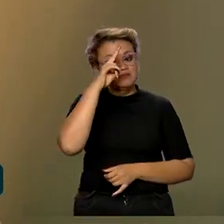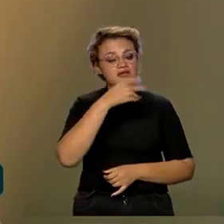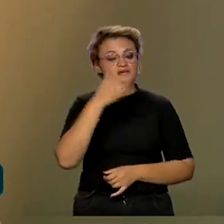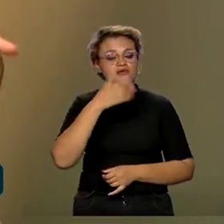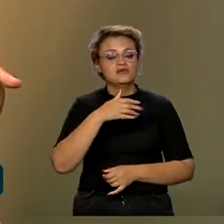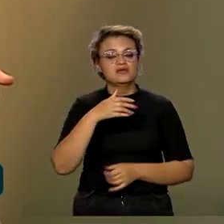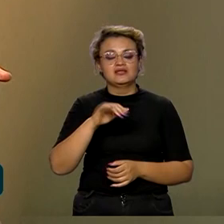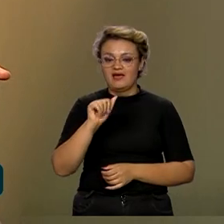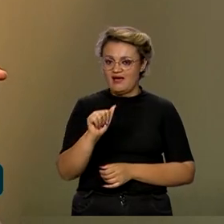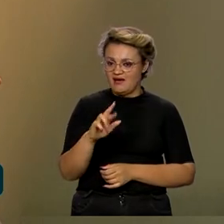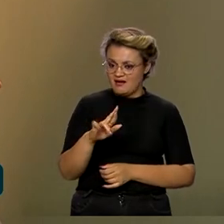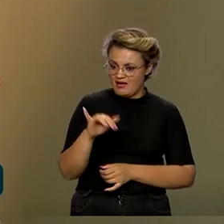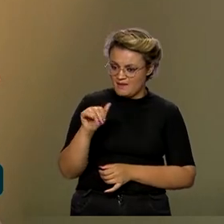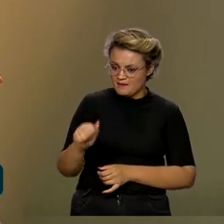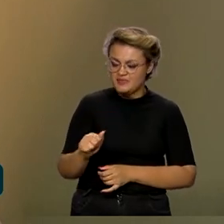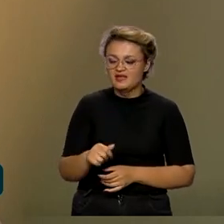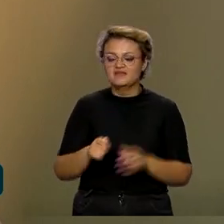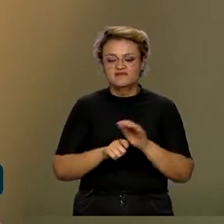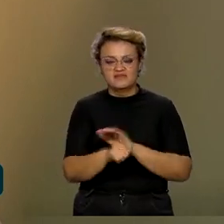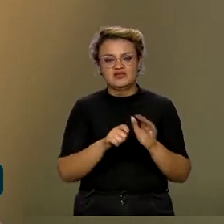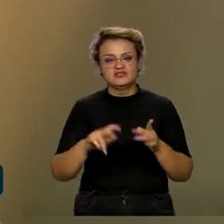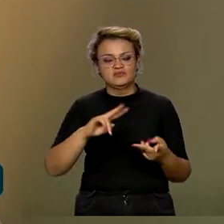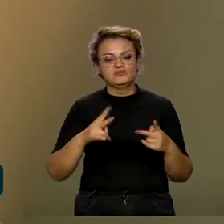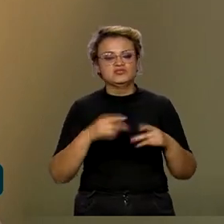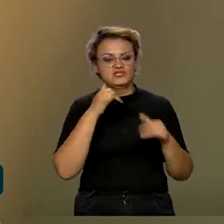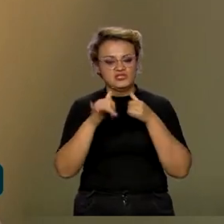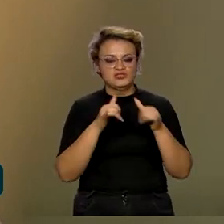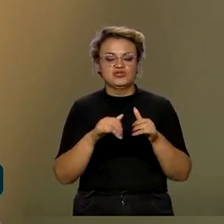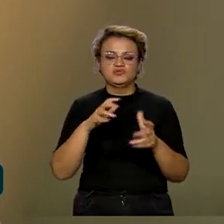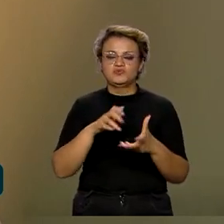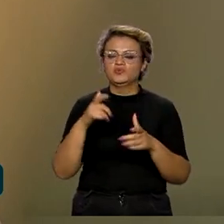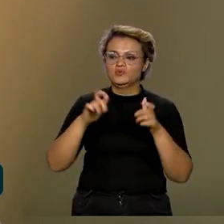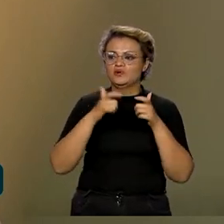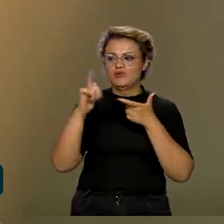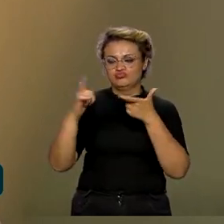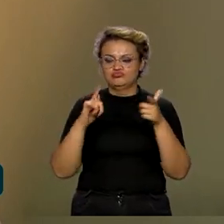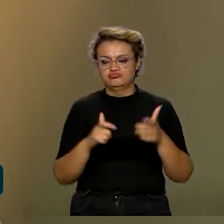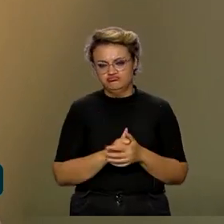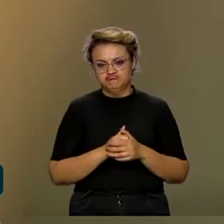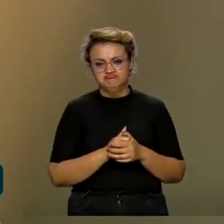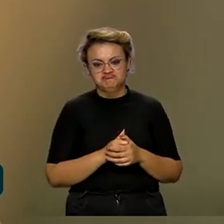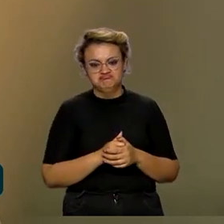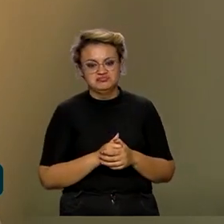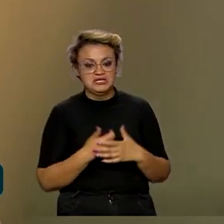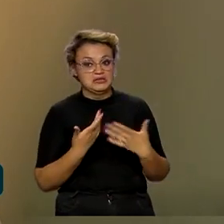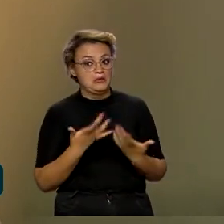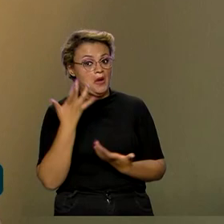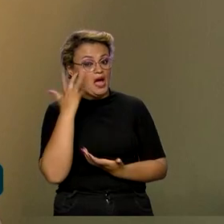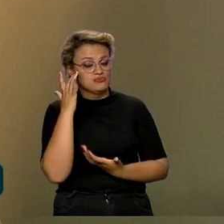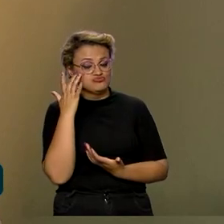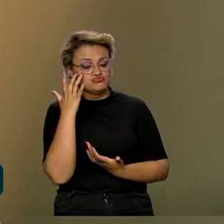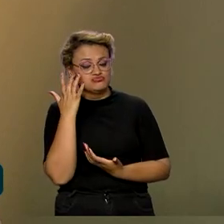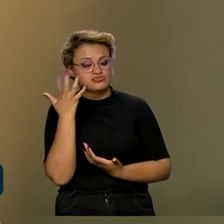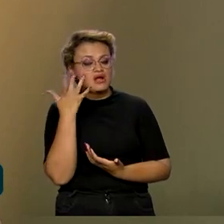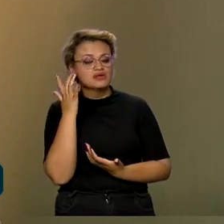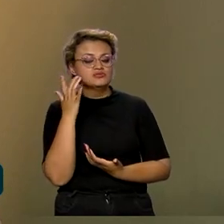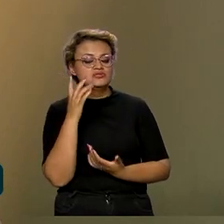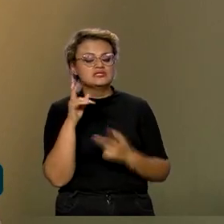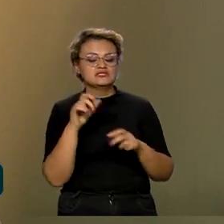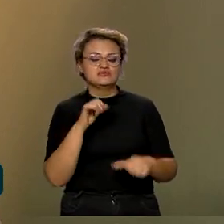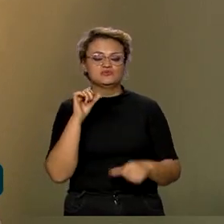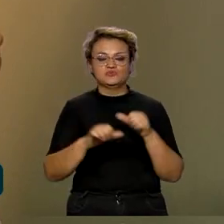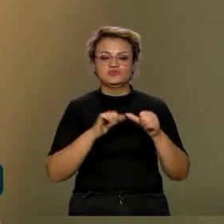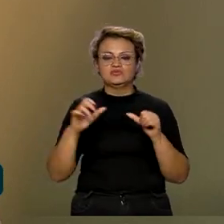Saudita investe também na transição energética em outras partes do mundo. Então, creio que a questão da mudança